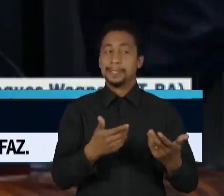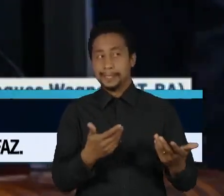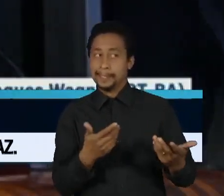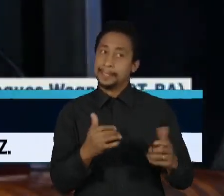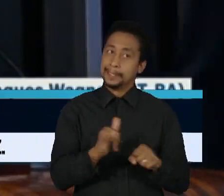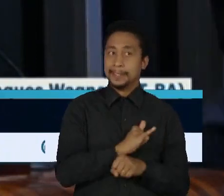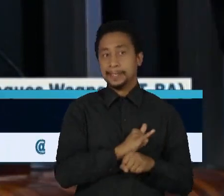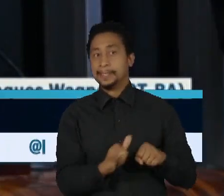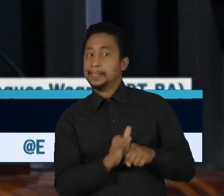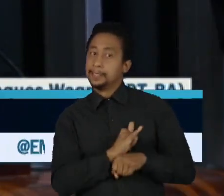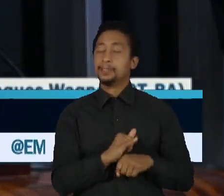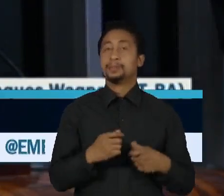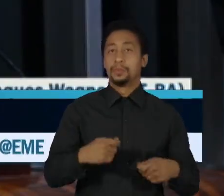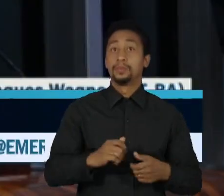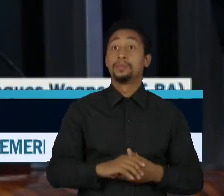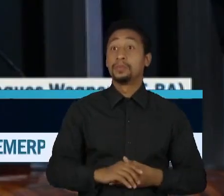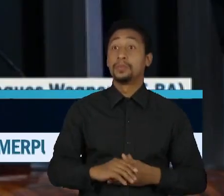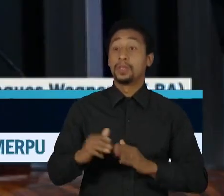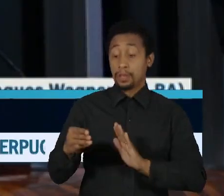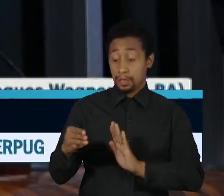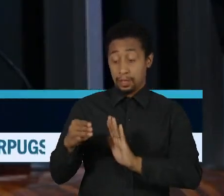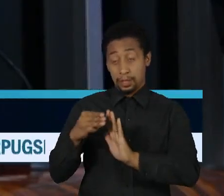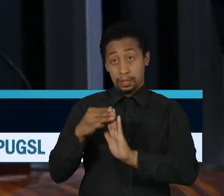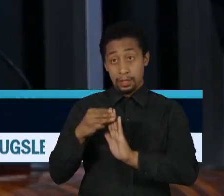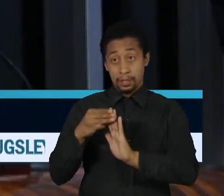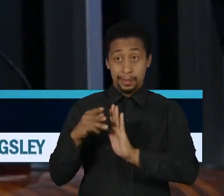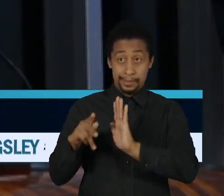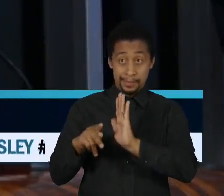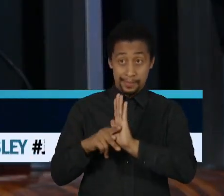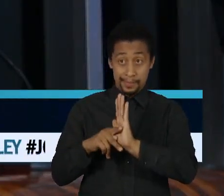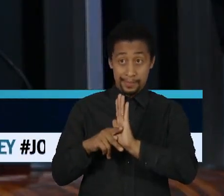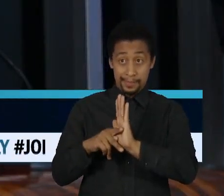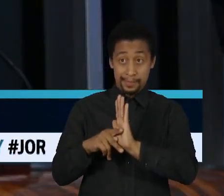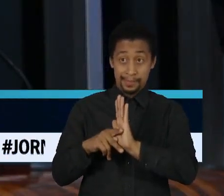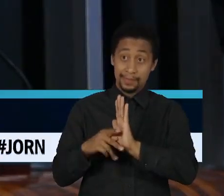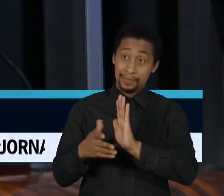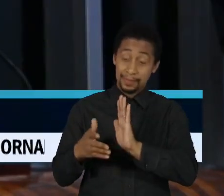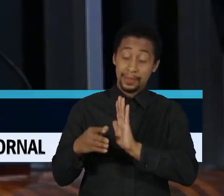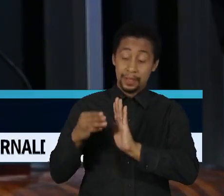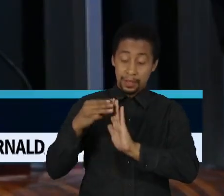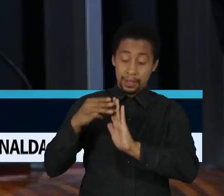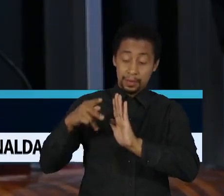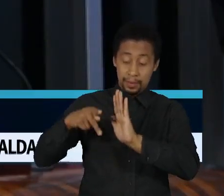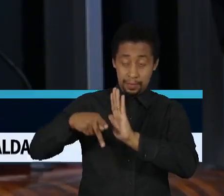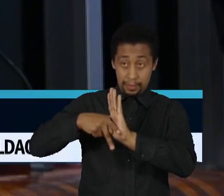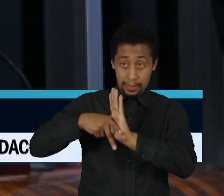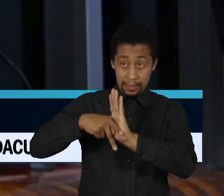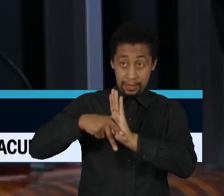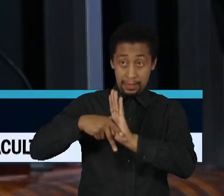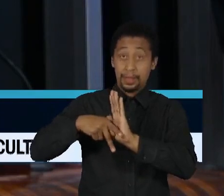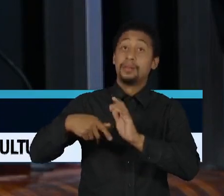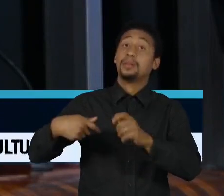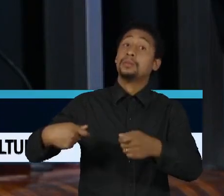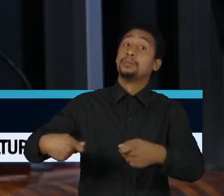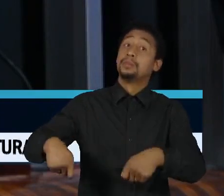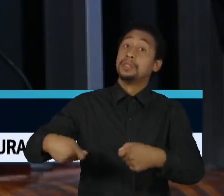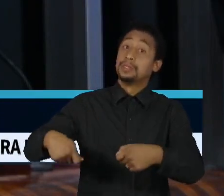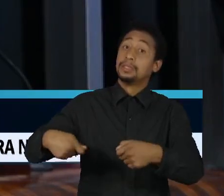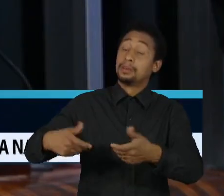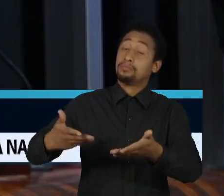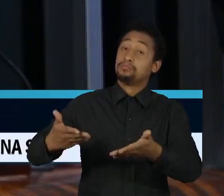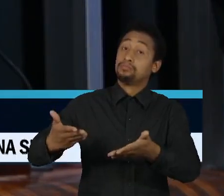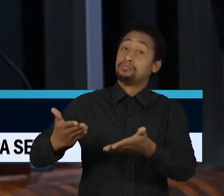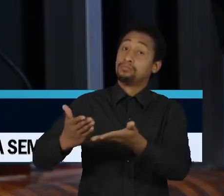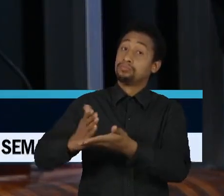provisória depende de ser o seu projeto de conversão ser sancionado